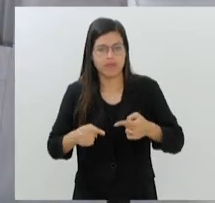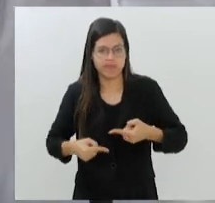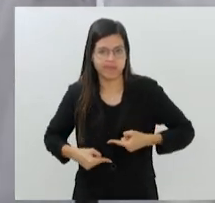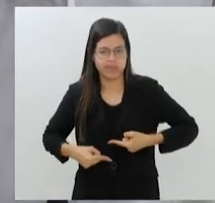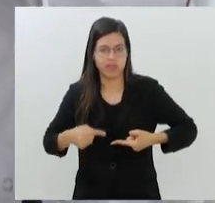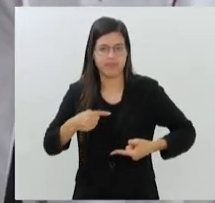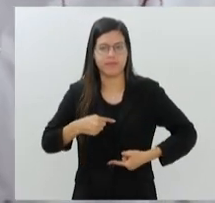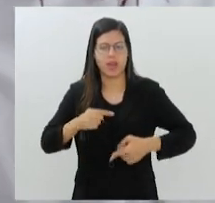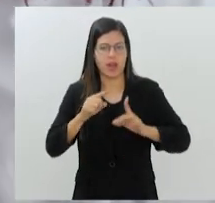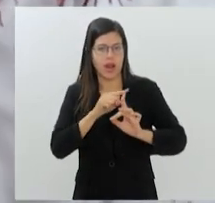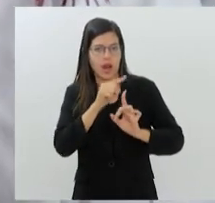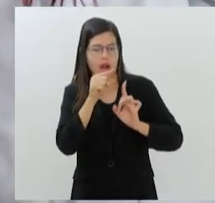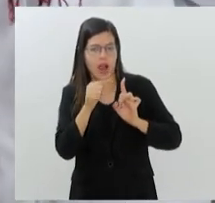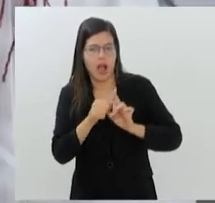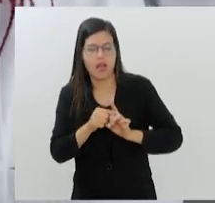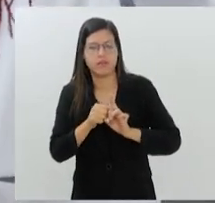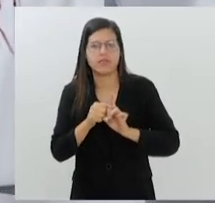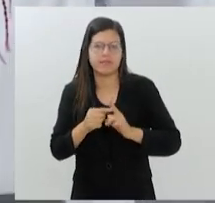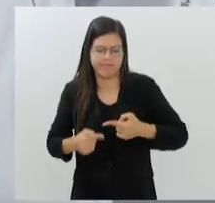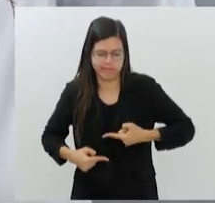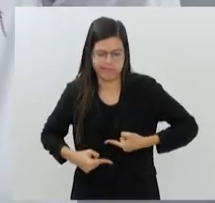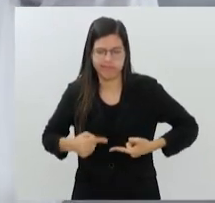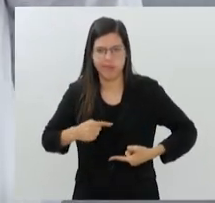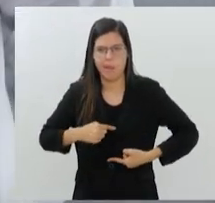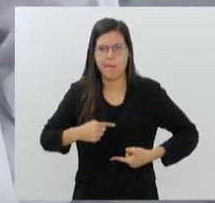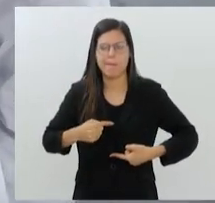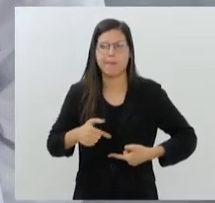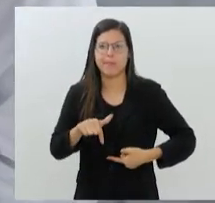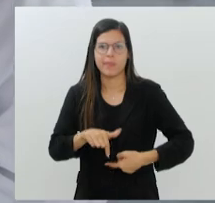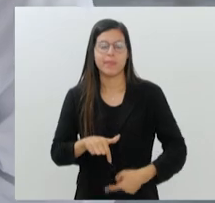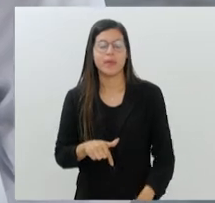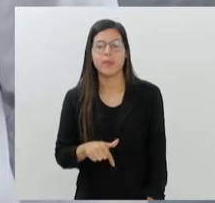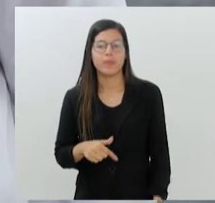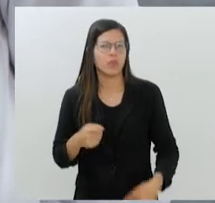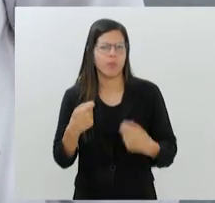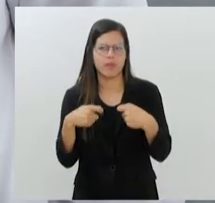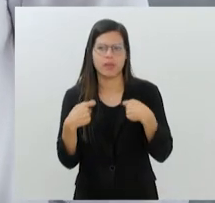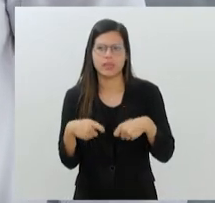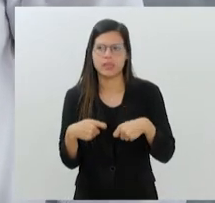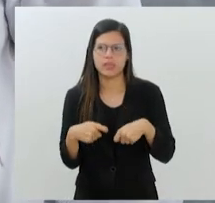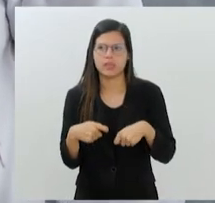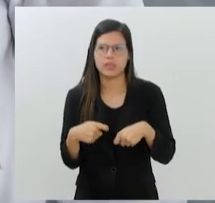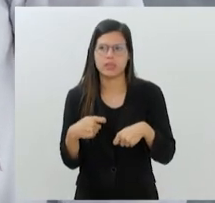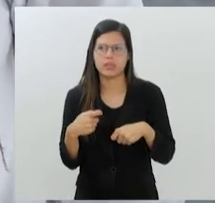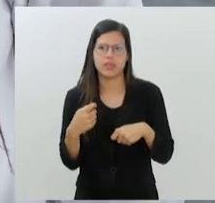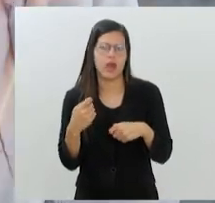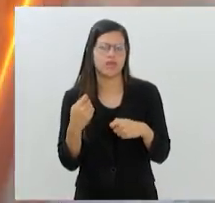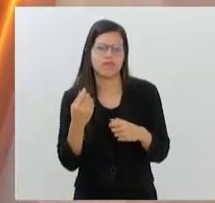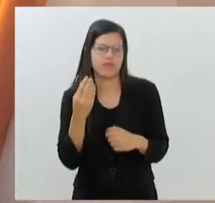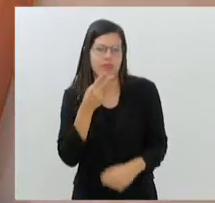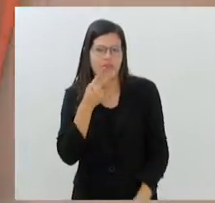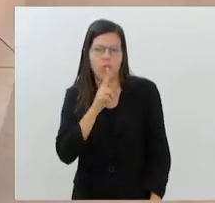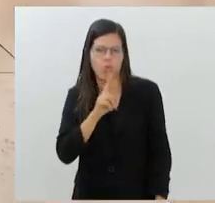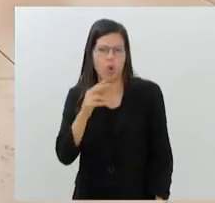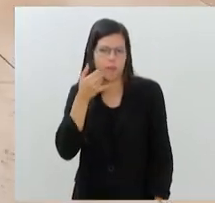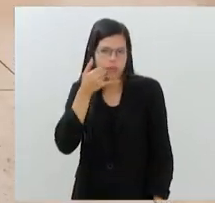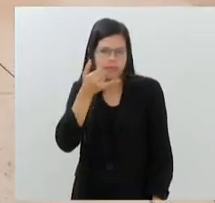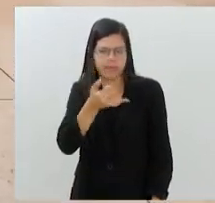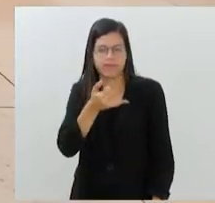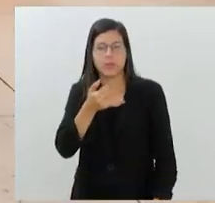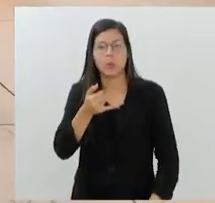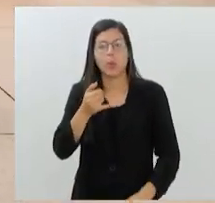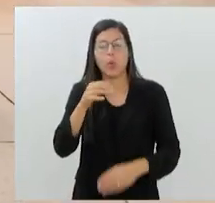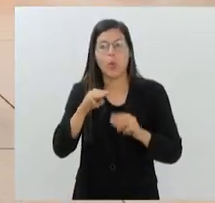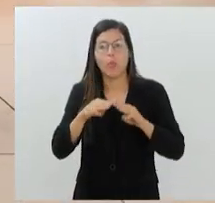gestante transmite a doença para o bebê. Não é necessário se identificar ao fazer a ligação. O Museu do